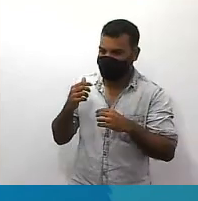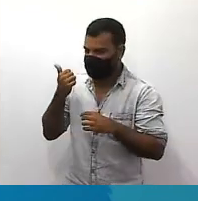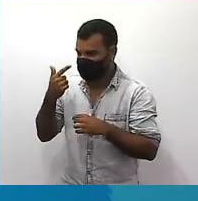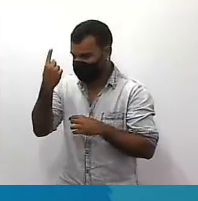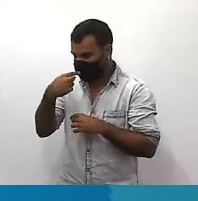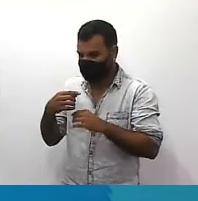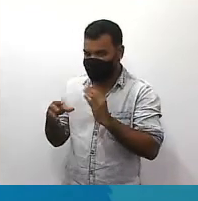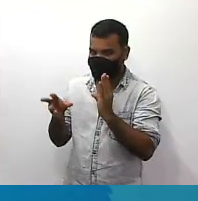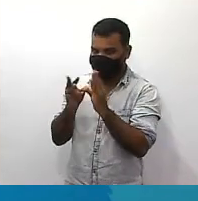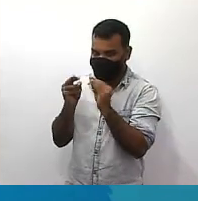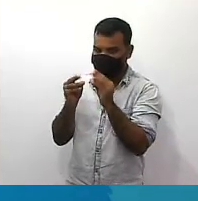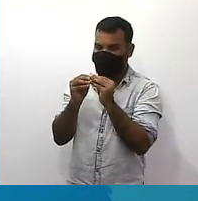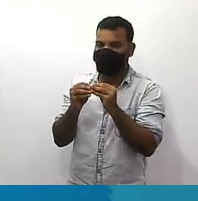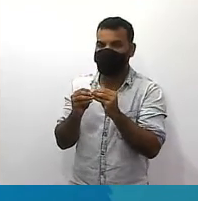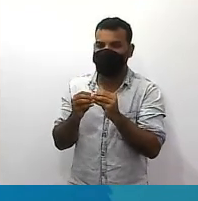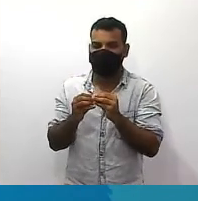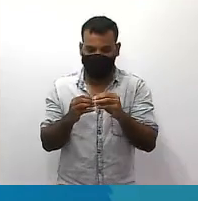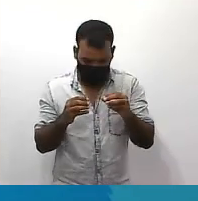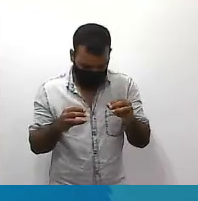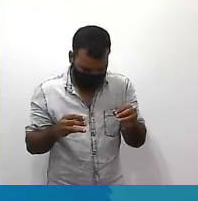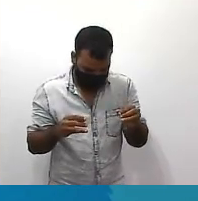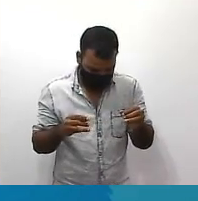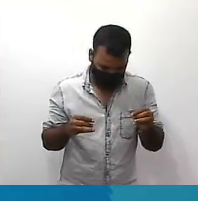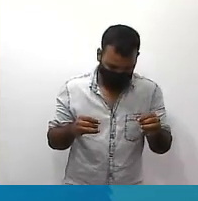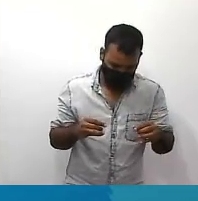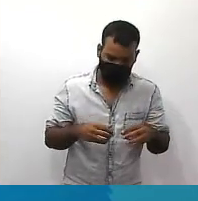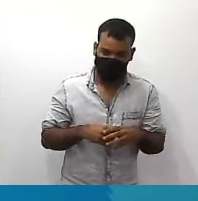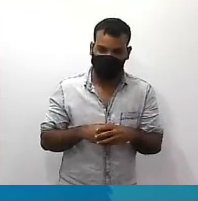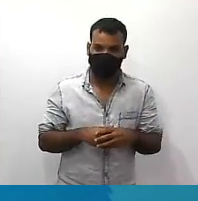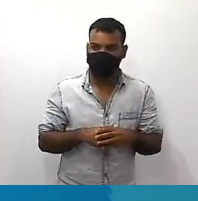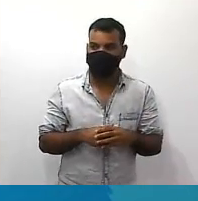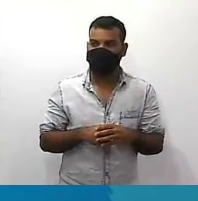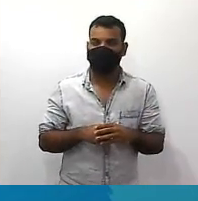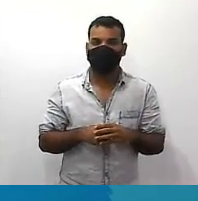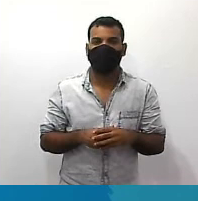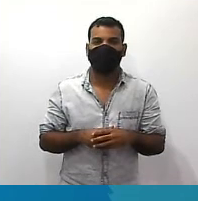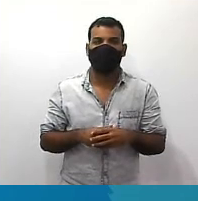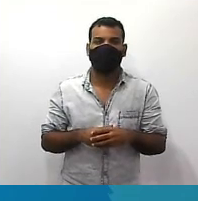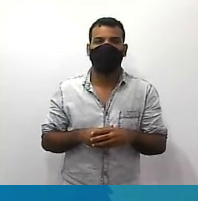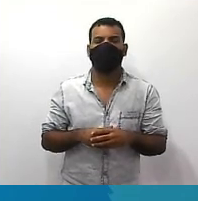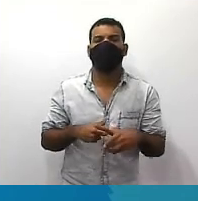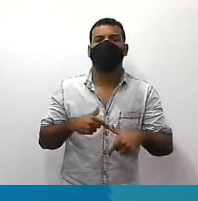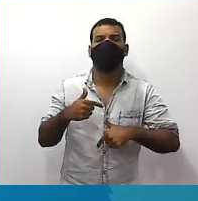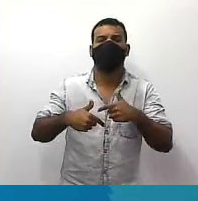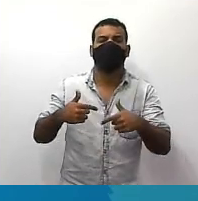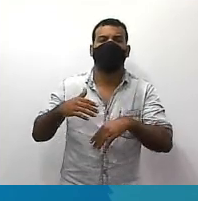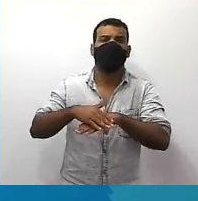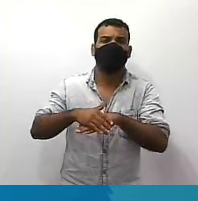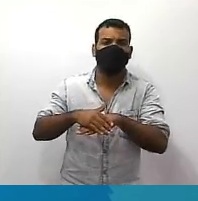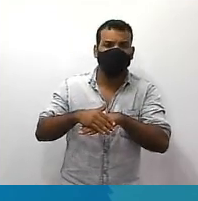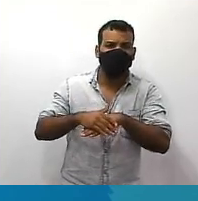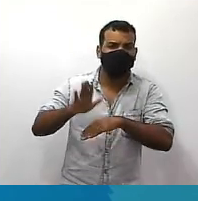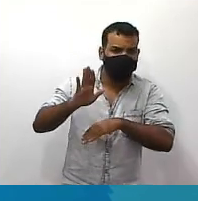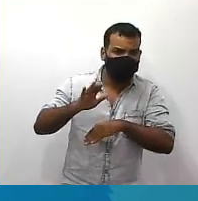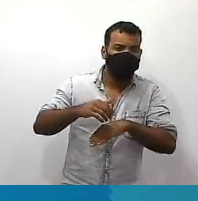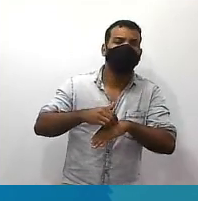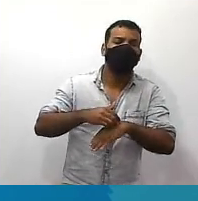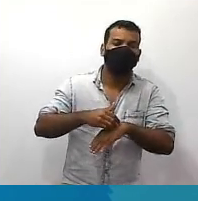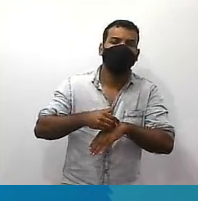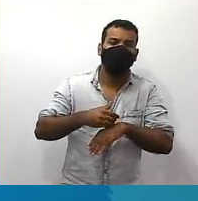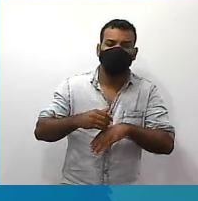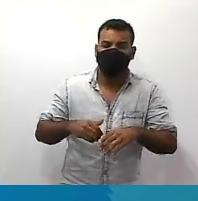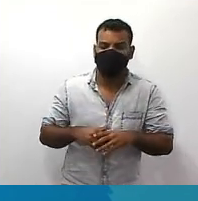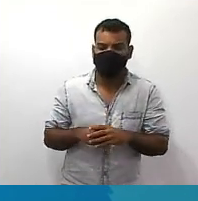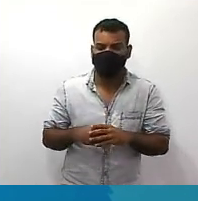fração que corresponde a conto ele trabalhou a mais do que predo que era previsto vai